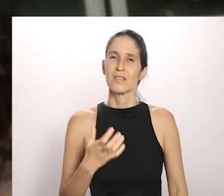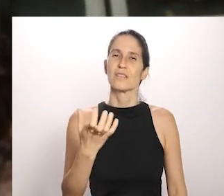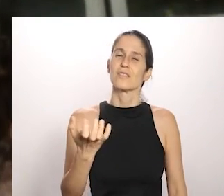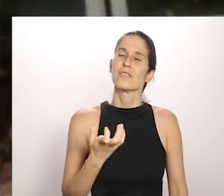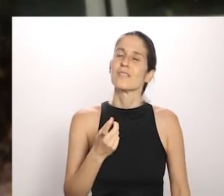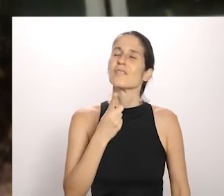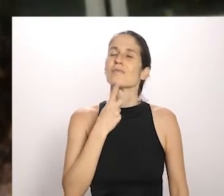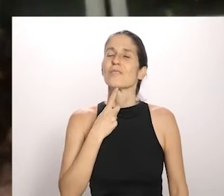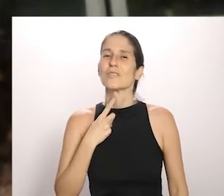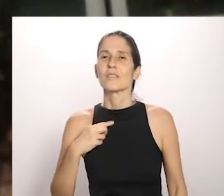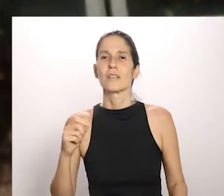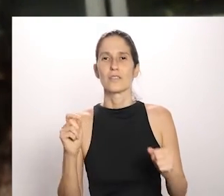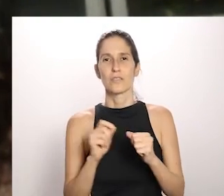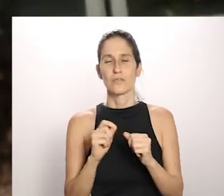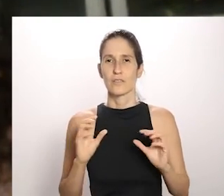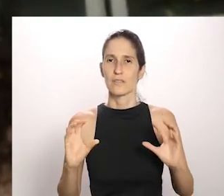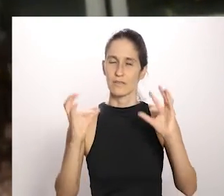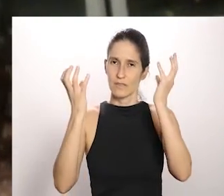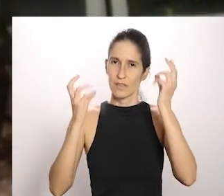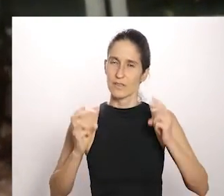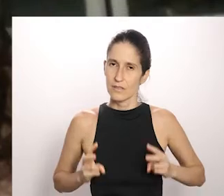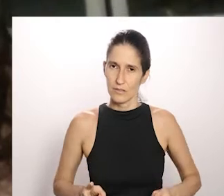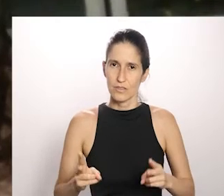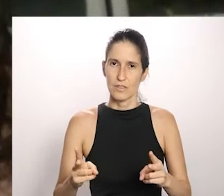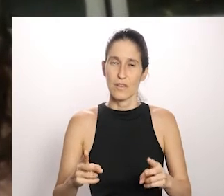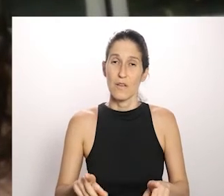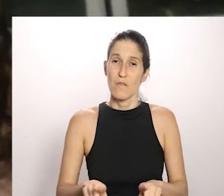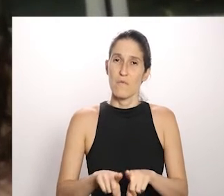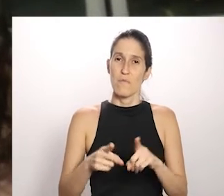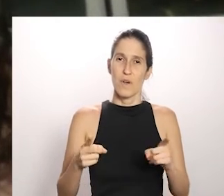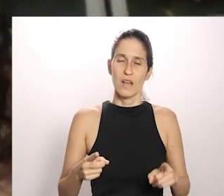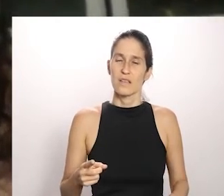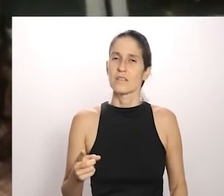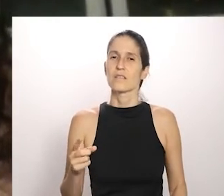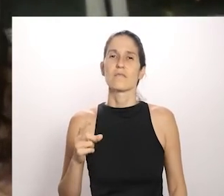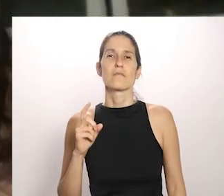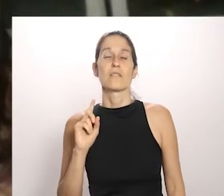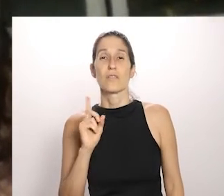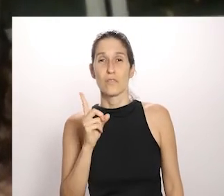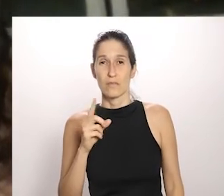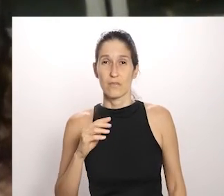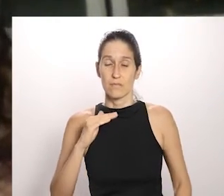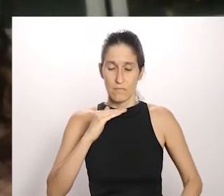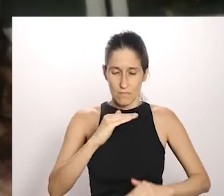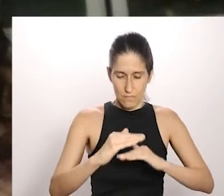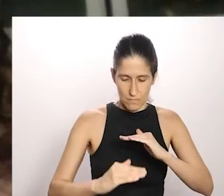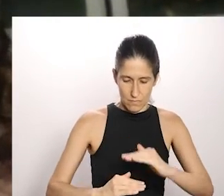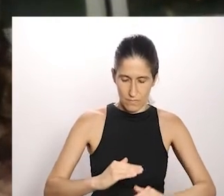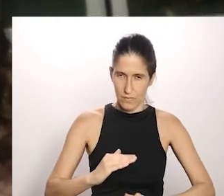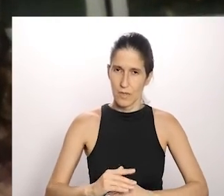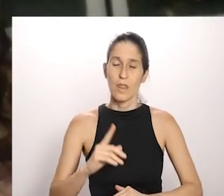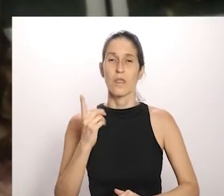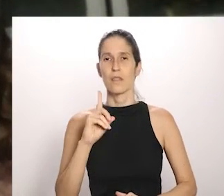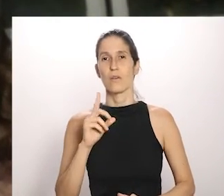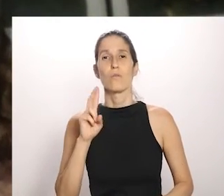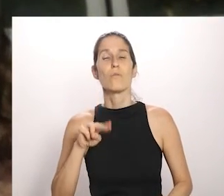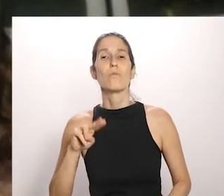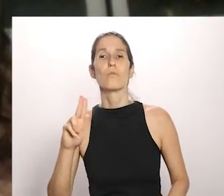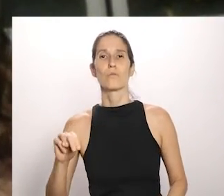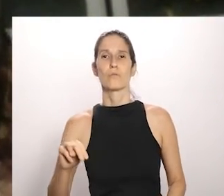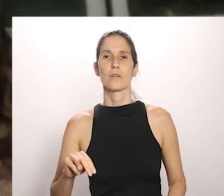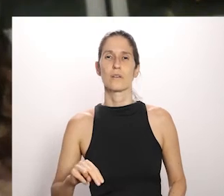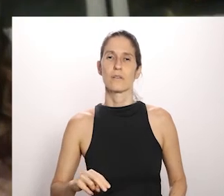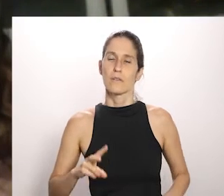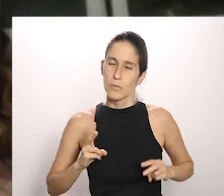mas a gente não vai voltar atrás, né? Isso vai passar e a gente vai continuar como sempre foi feito.